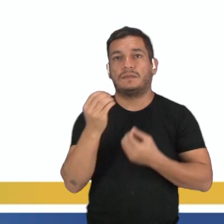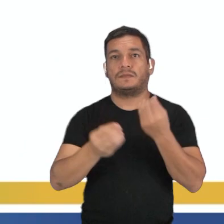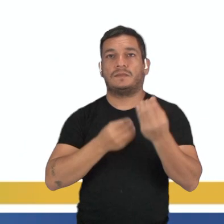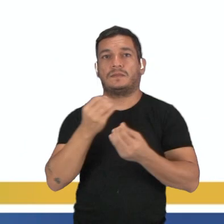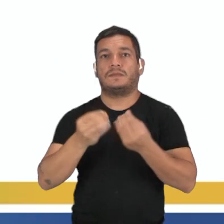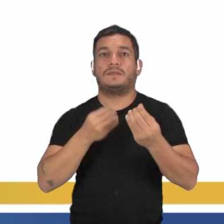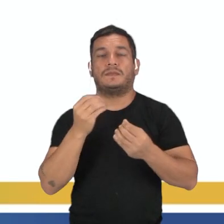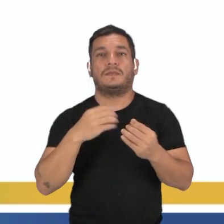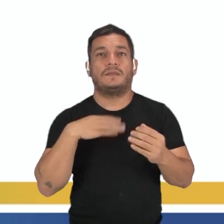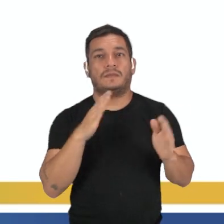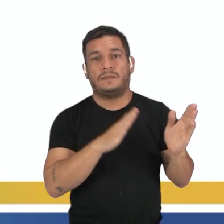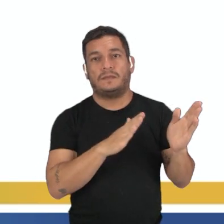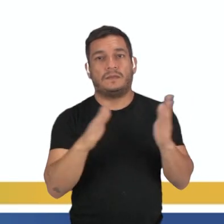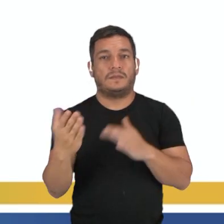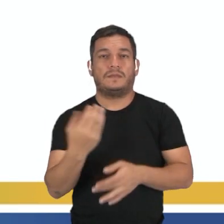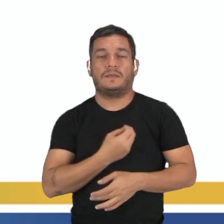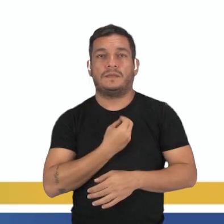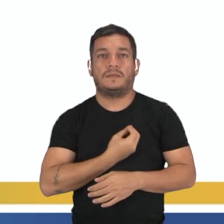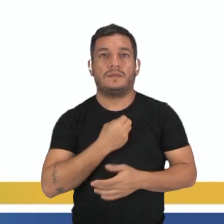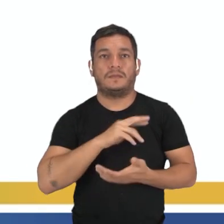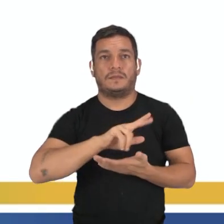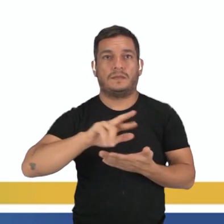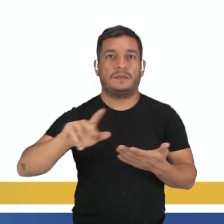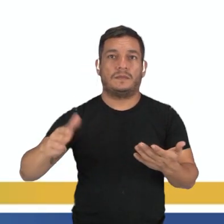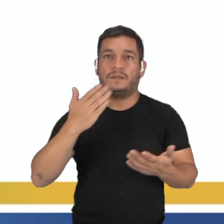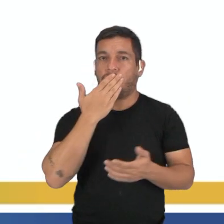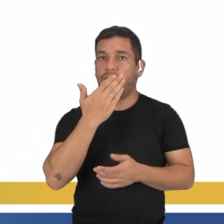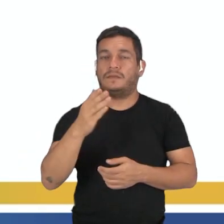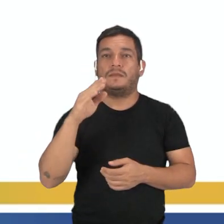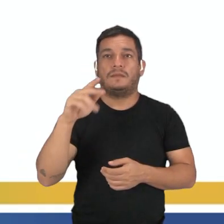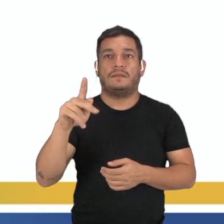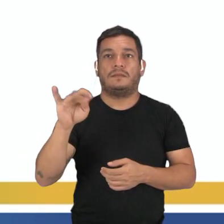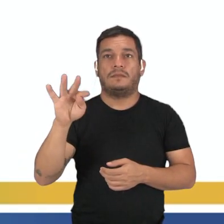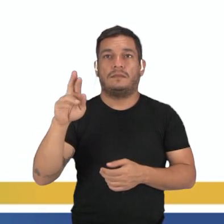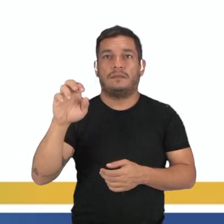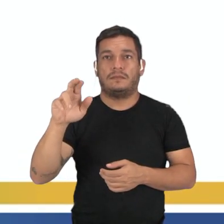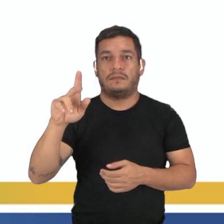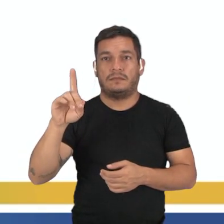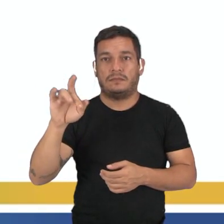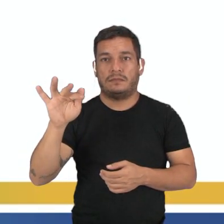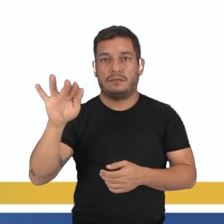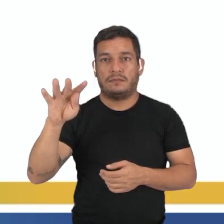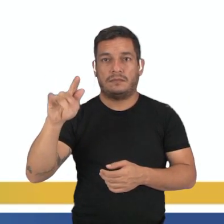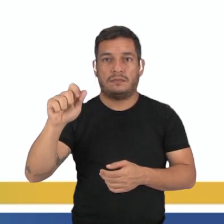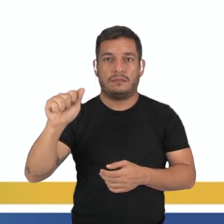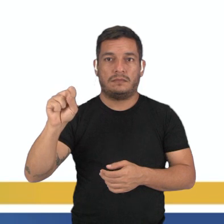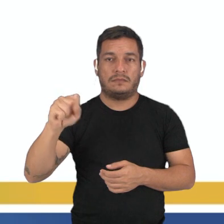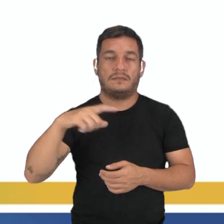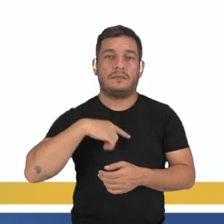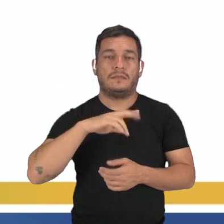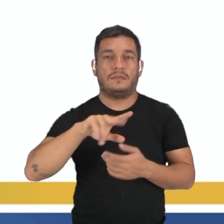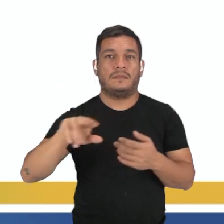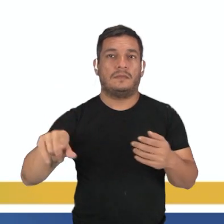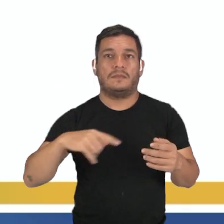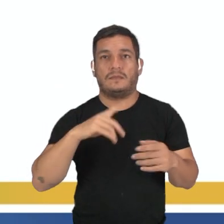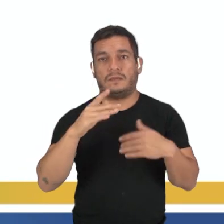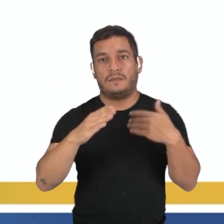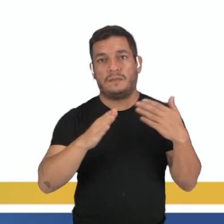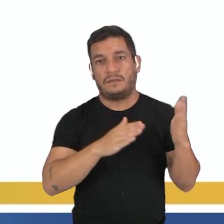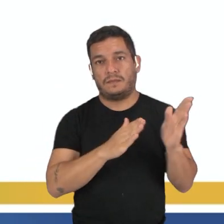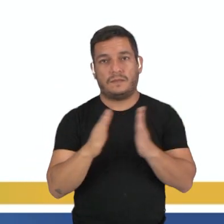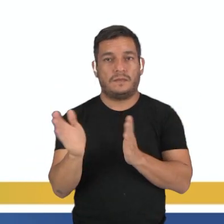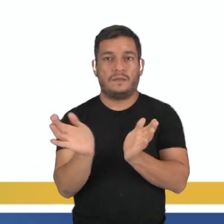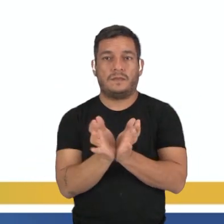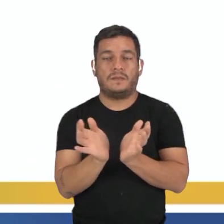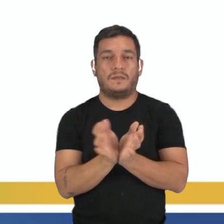o ciclo de vida, né? Existem vários tipos de pteridófitas e, consequentemente, nós temos uma diversidade de ciclos muito grande sobre